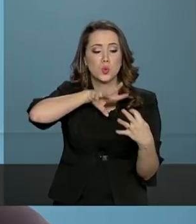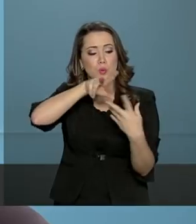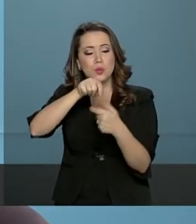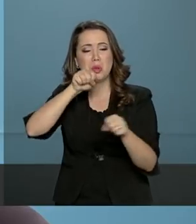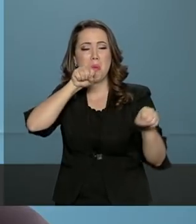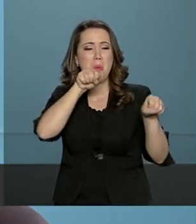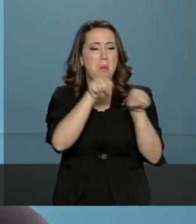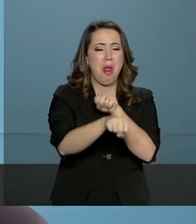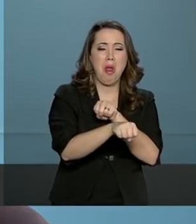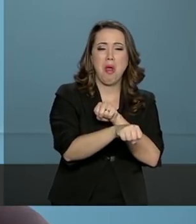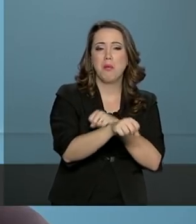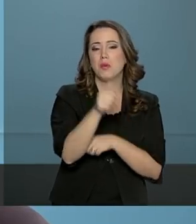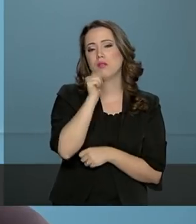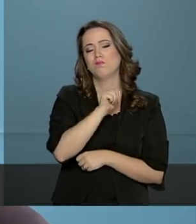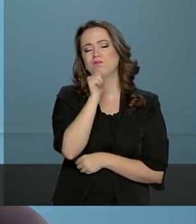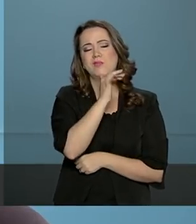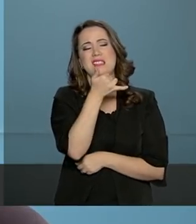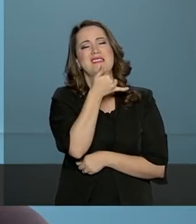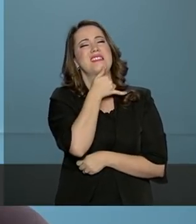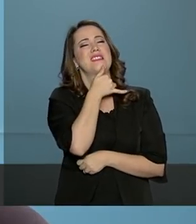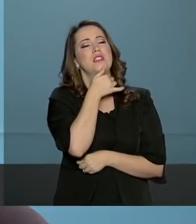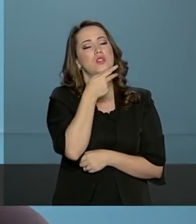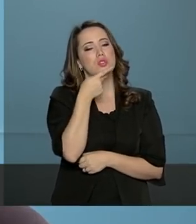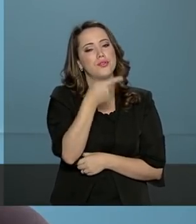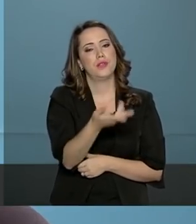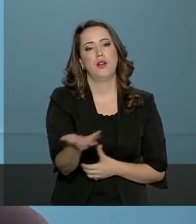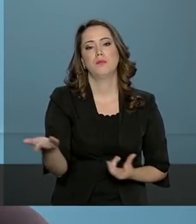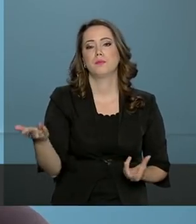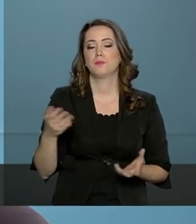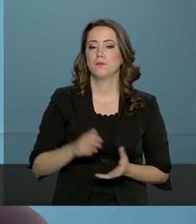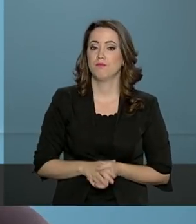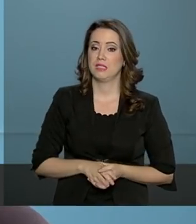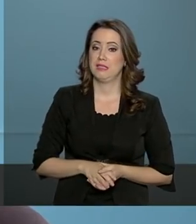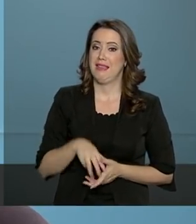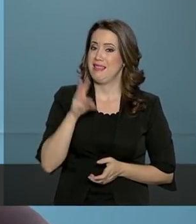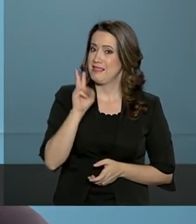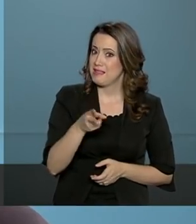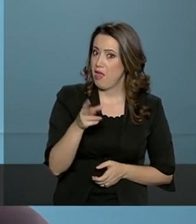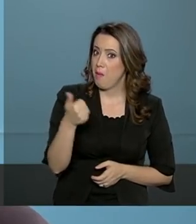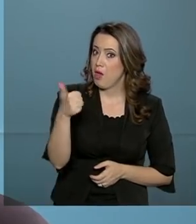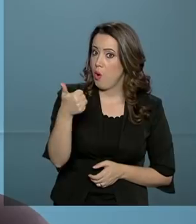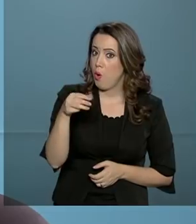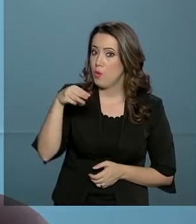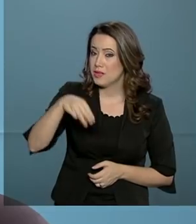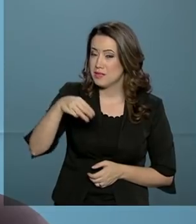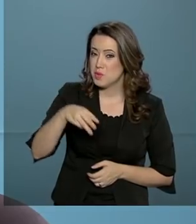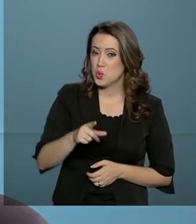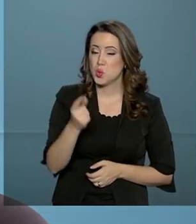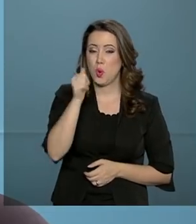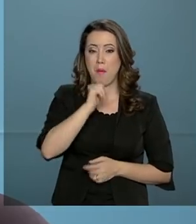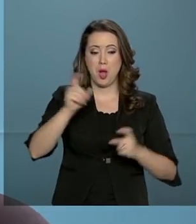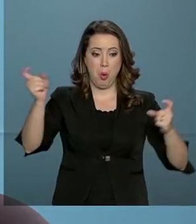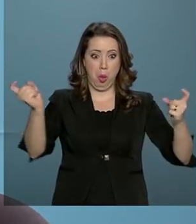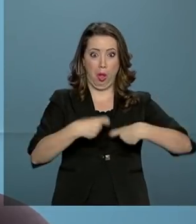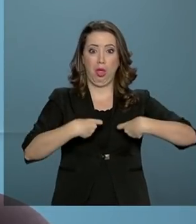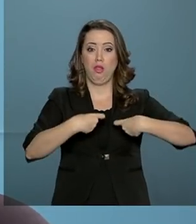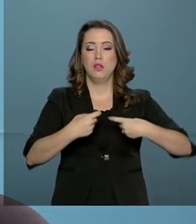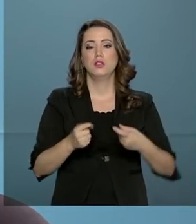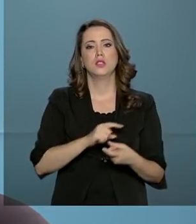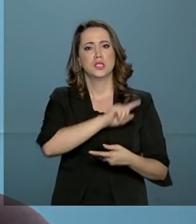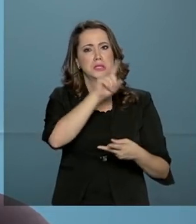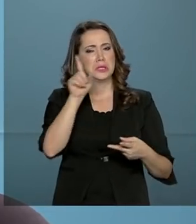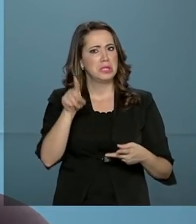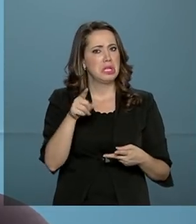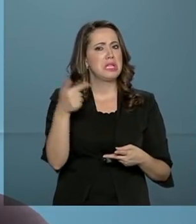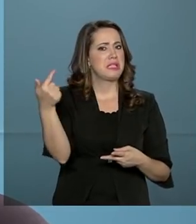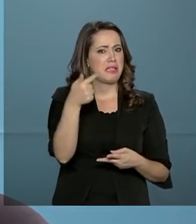É uma tristeza falar sobre isso. A cada 11 minutos, uma mulher é estuprada no Brasil. E a cada 7,